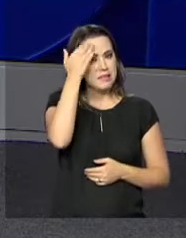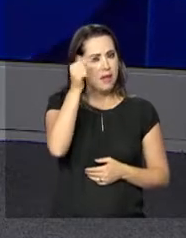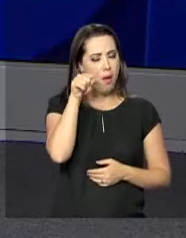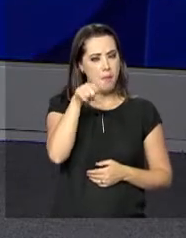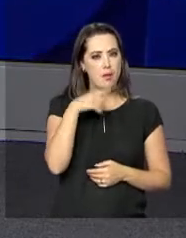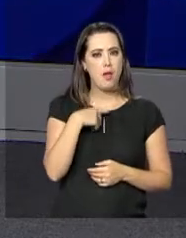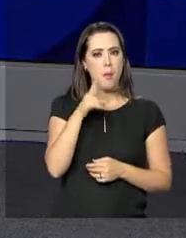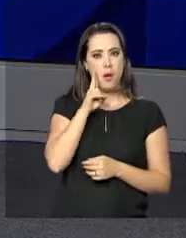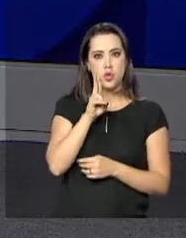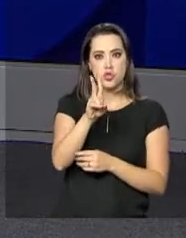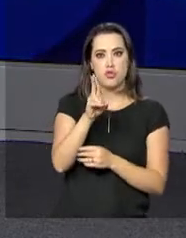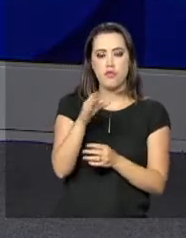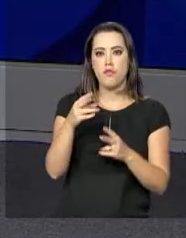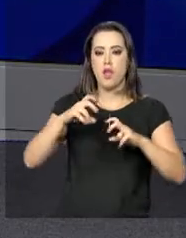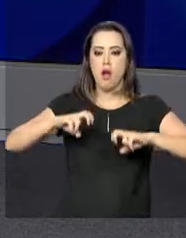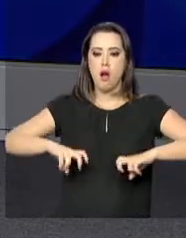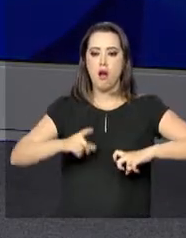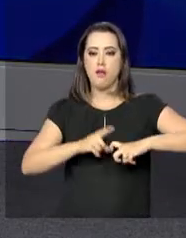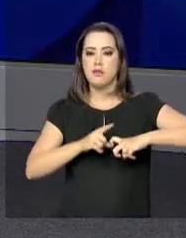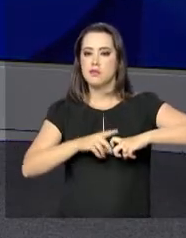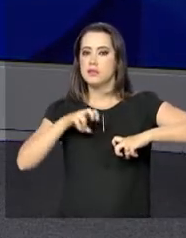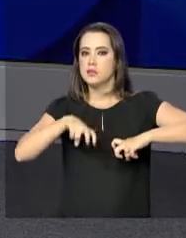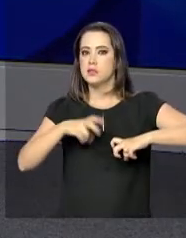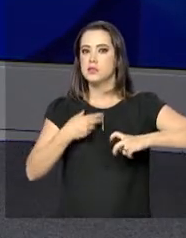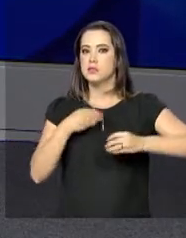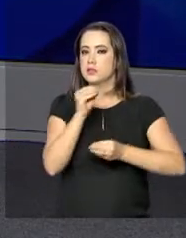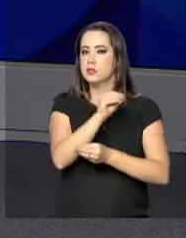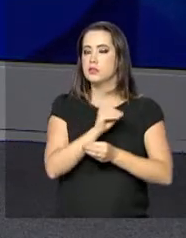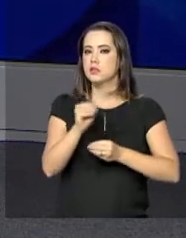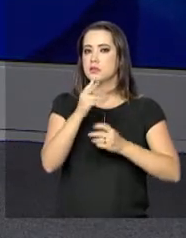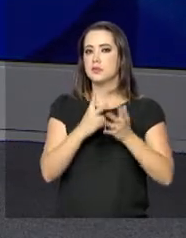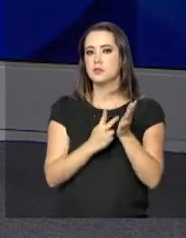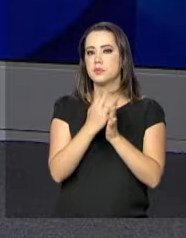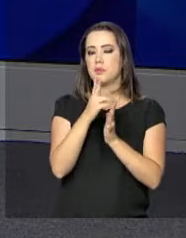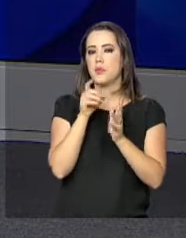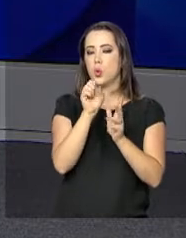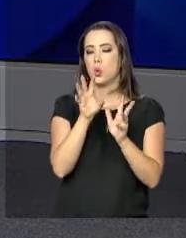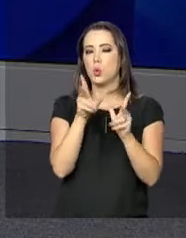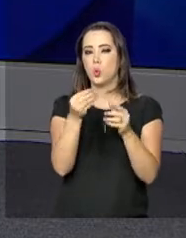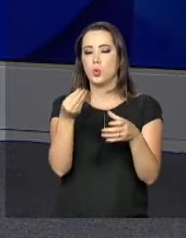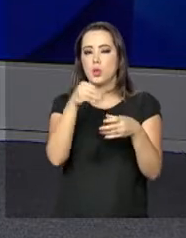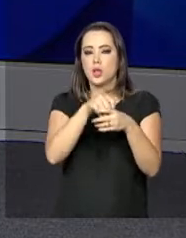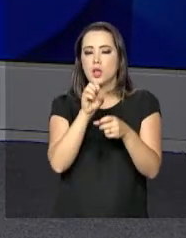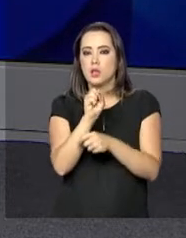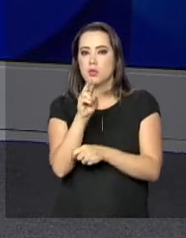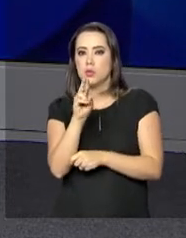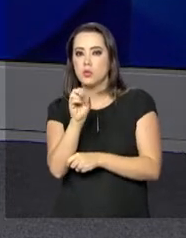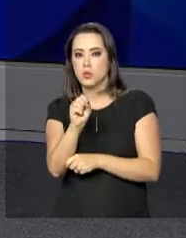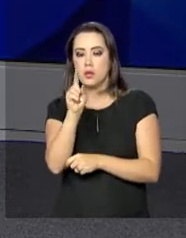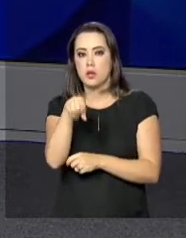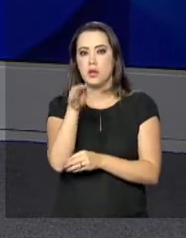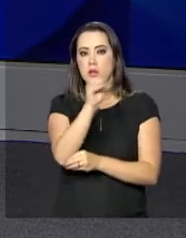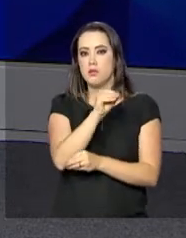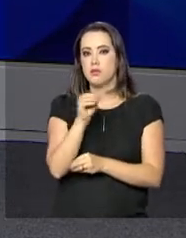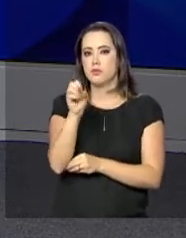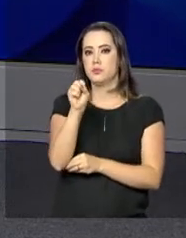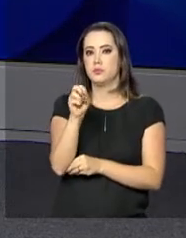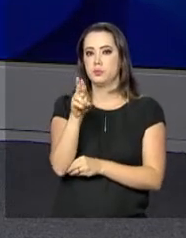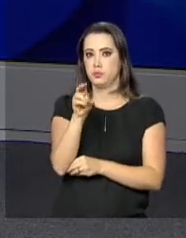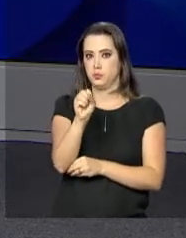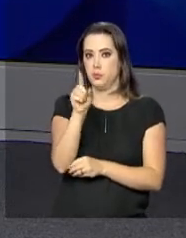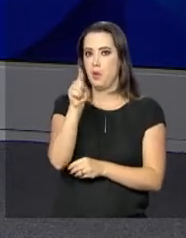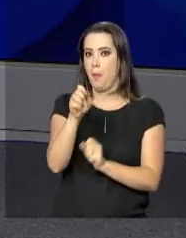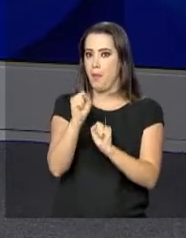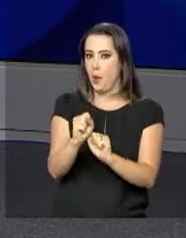consultas, andamento de exames e cirurgias, encontrar hospitais, tudo pelo celular? Quem é atendido pelo Sistema Único de Saúde